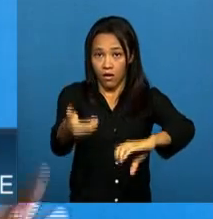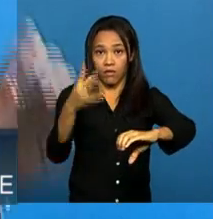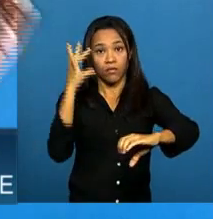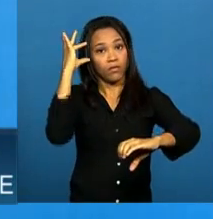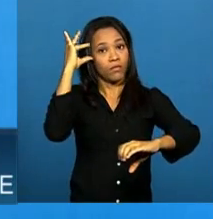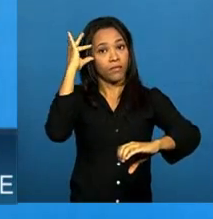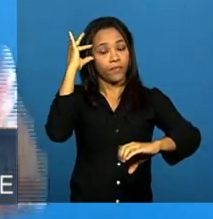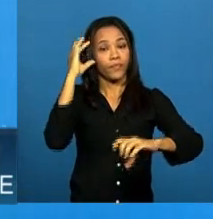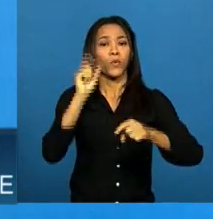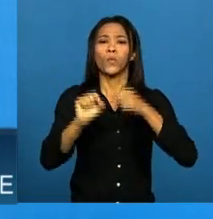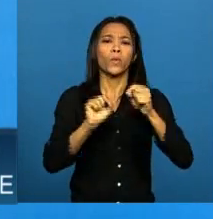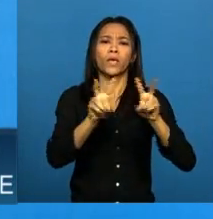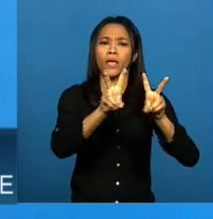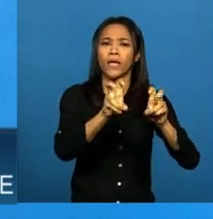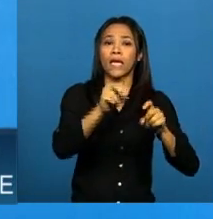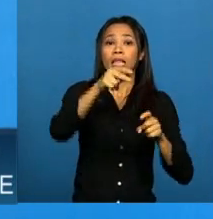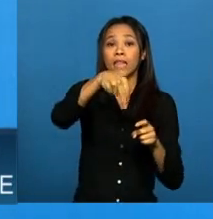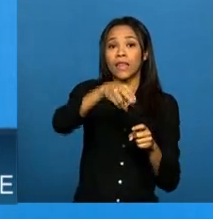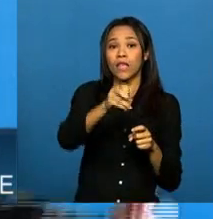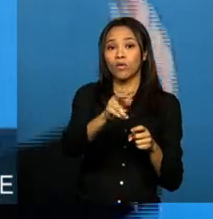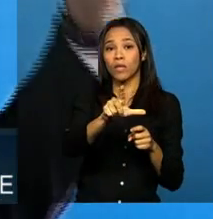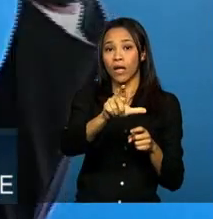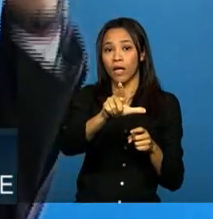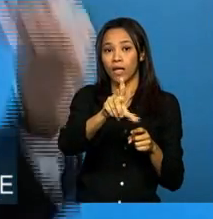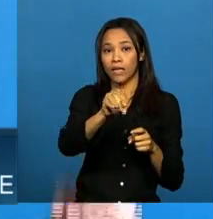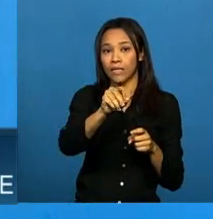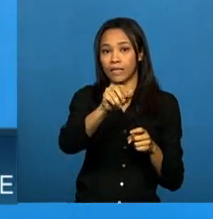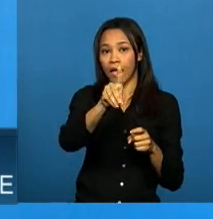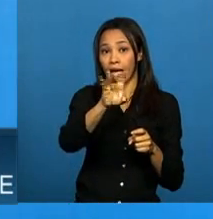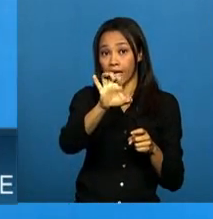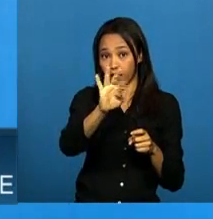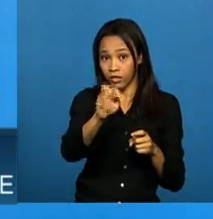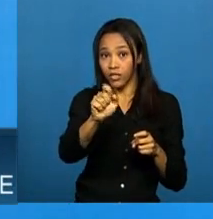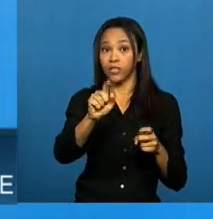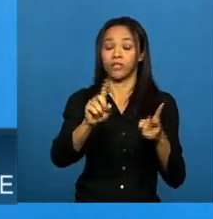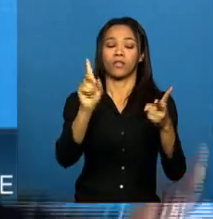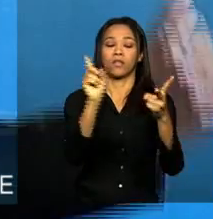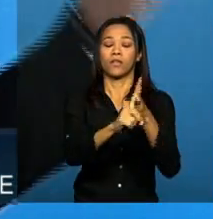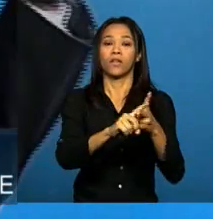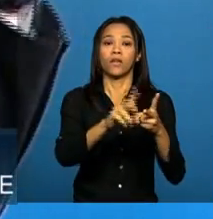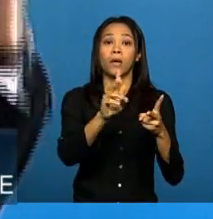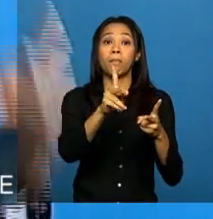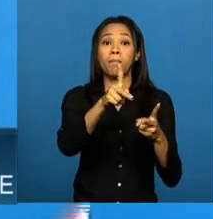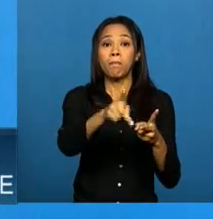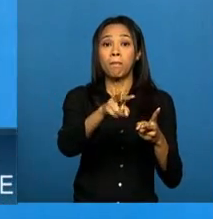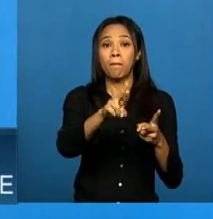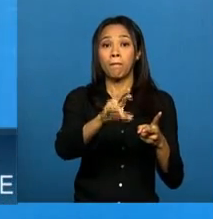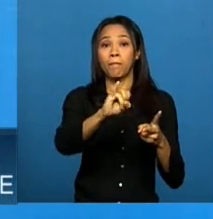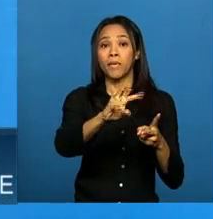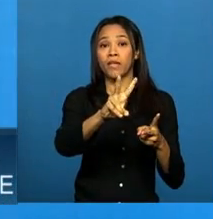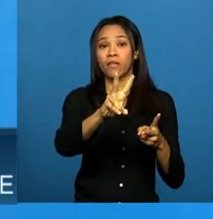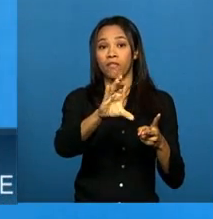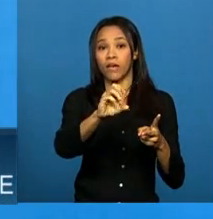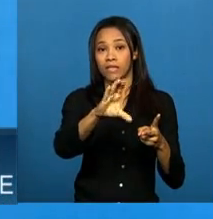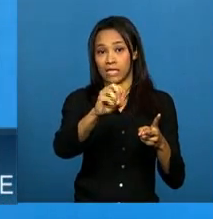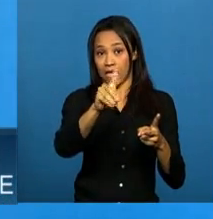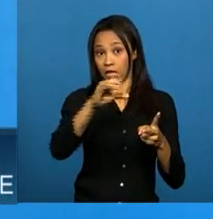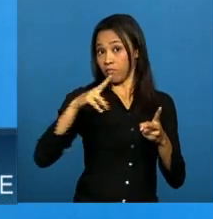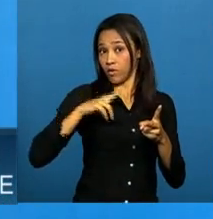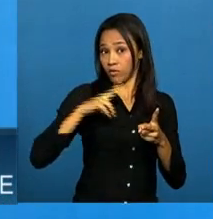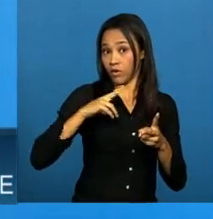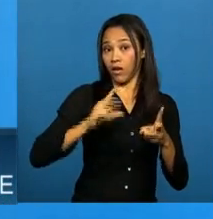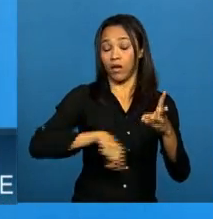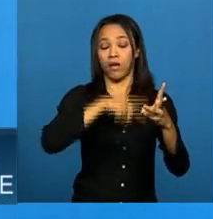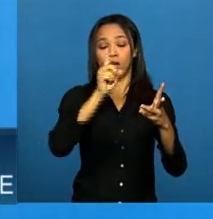o eixo da neutralidade da rede, o eixo da privacidade na rede, o eixo dos registros de acesso, também